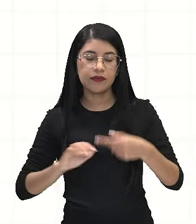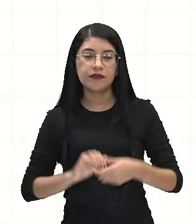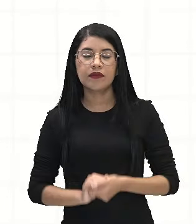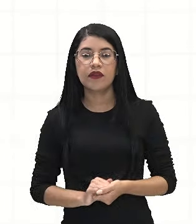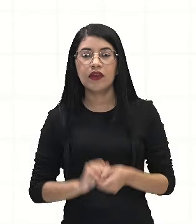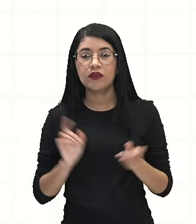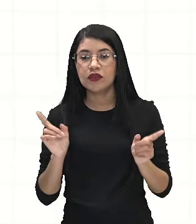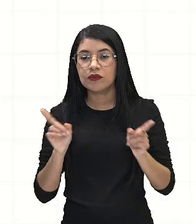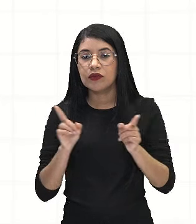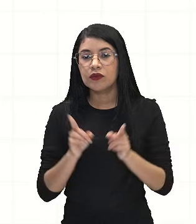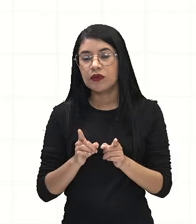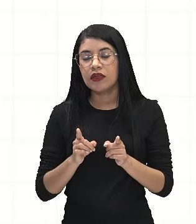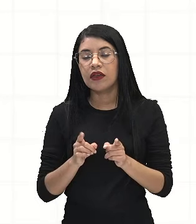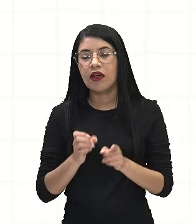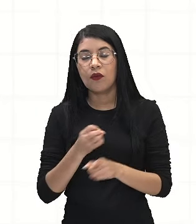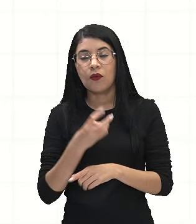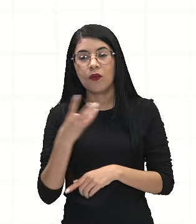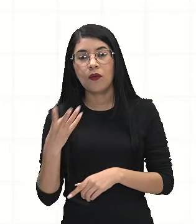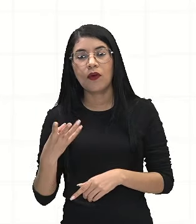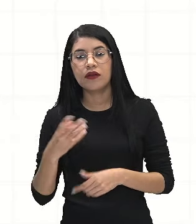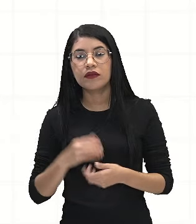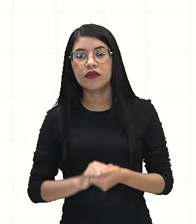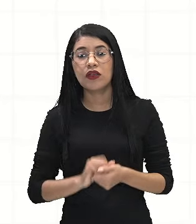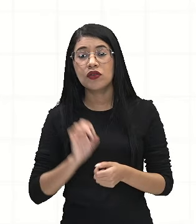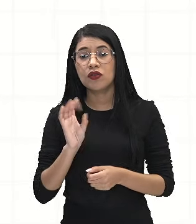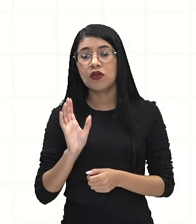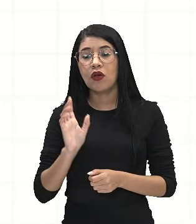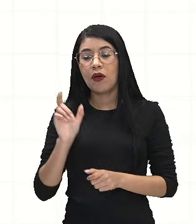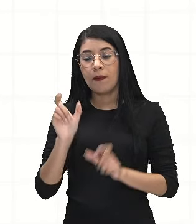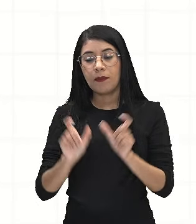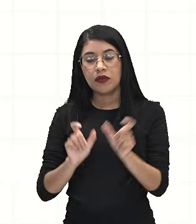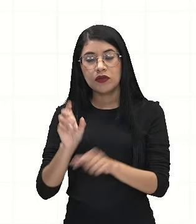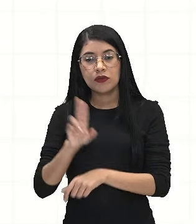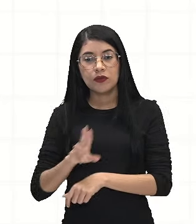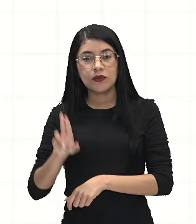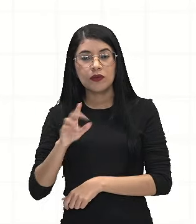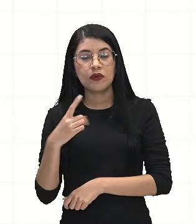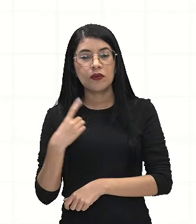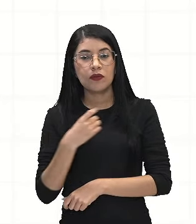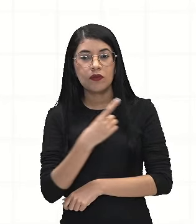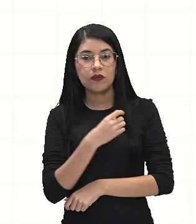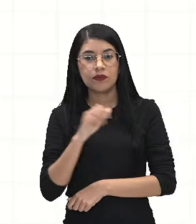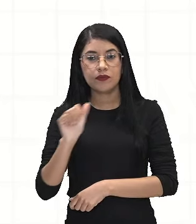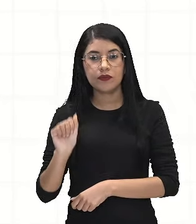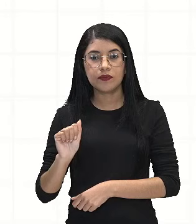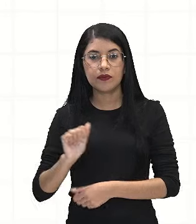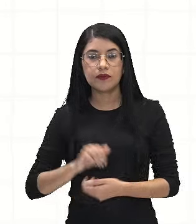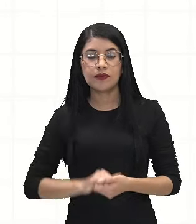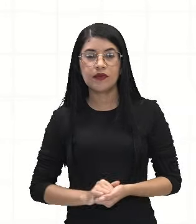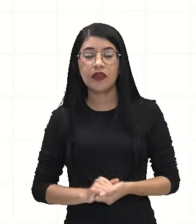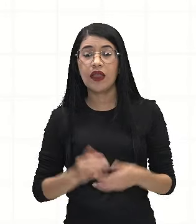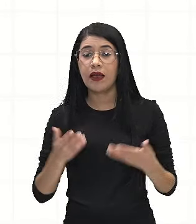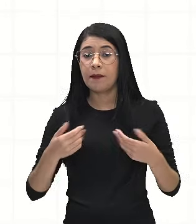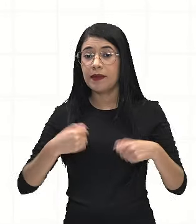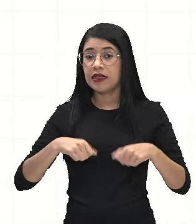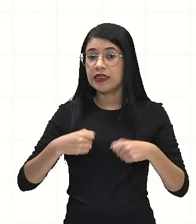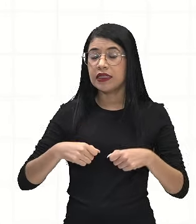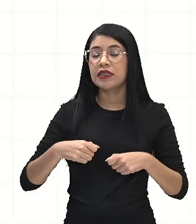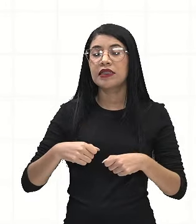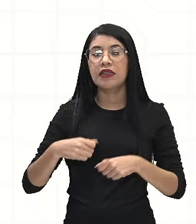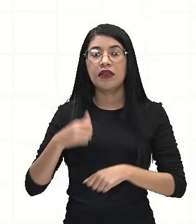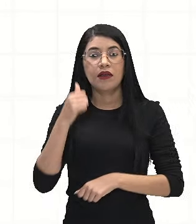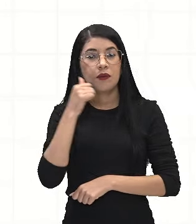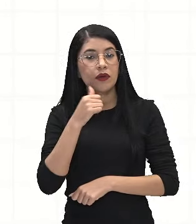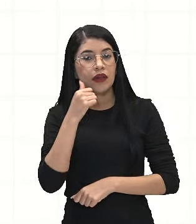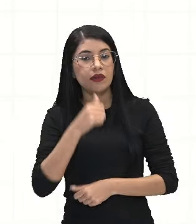reduzi o meu espaço amostral só para os usuários do perfume A. E agora eu quero que ela seja mulher. Para ela ser mulher,